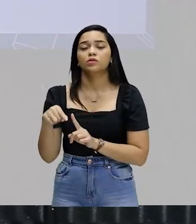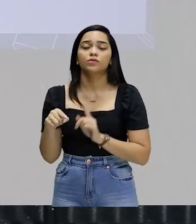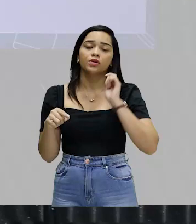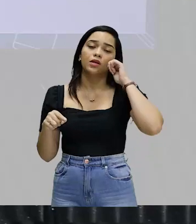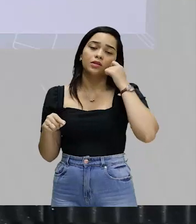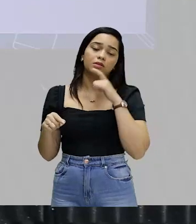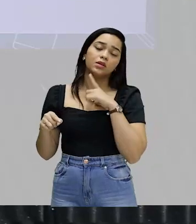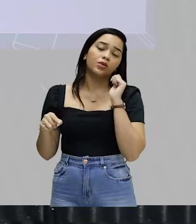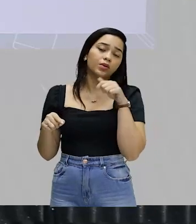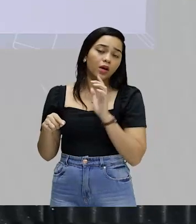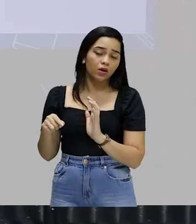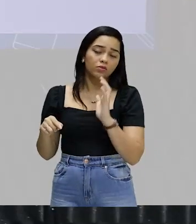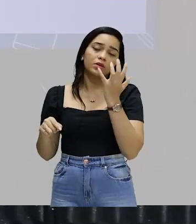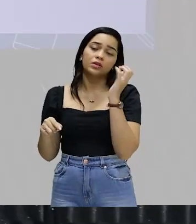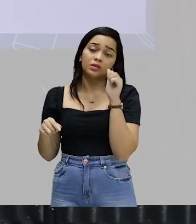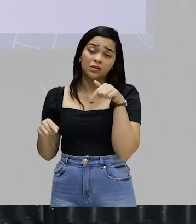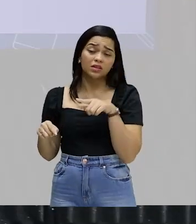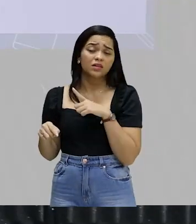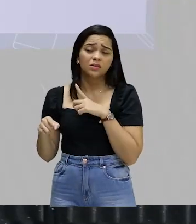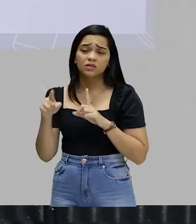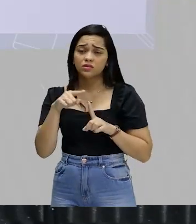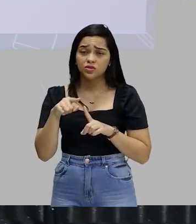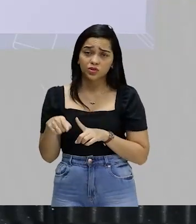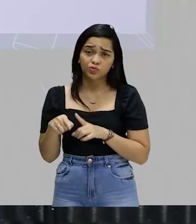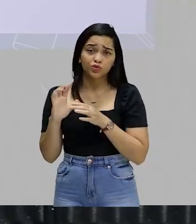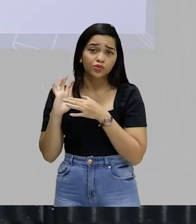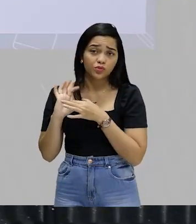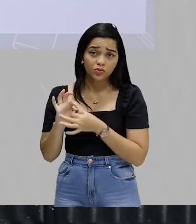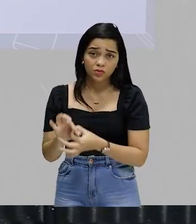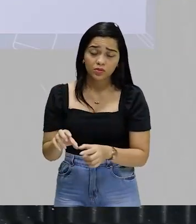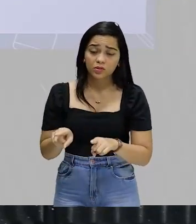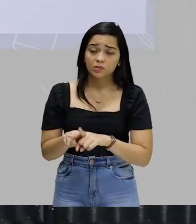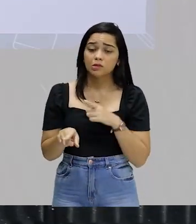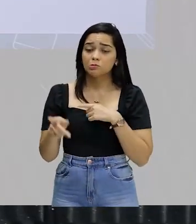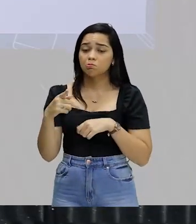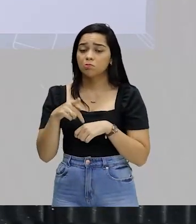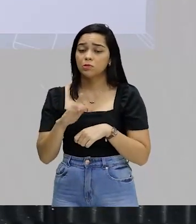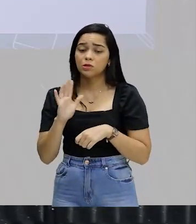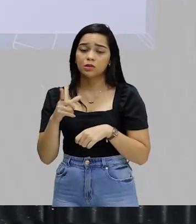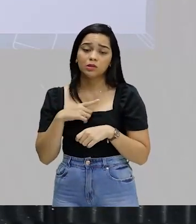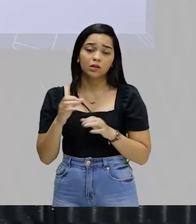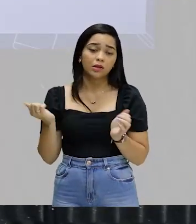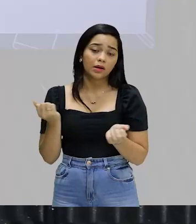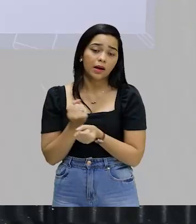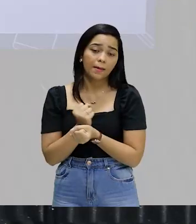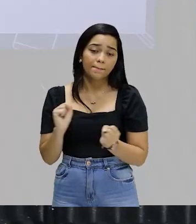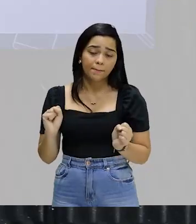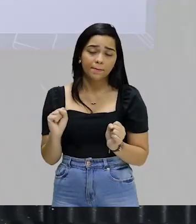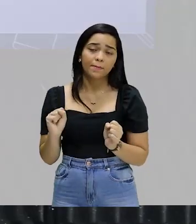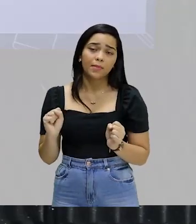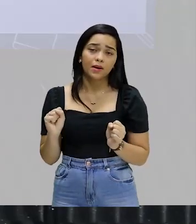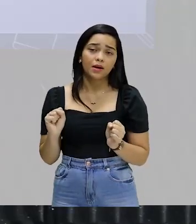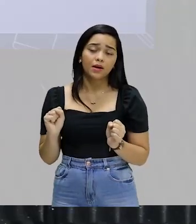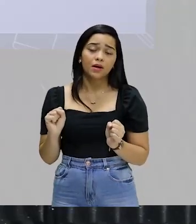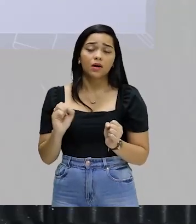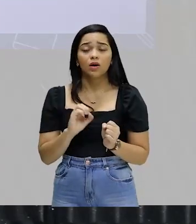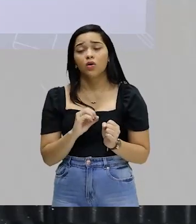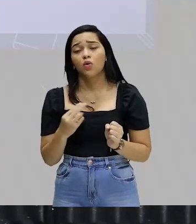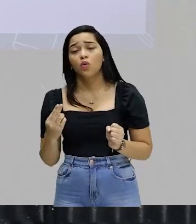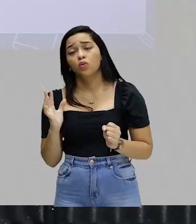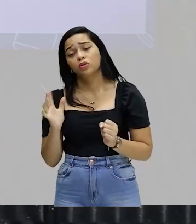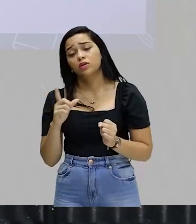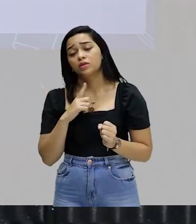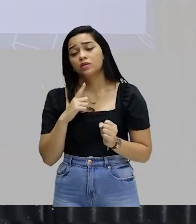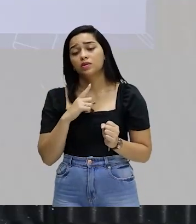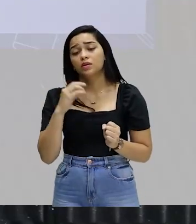acontece muito nesse tipo de contexto. Países que acabaram de abolir a escravidão ou países que